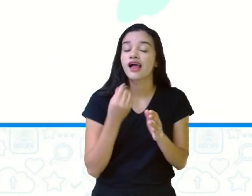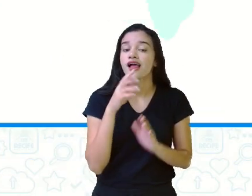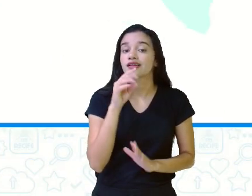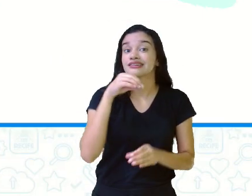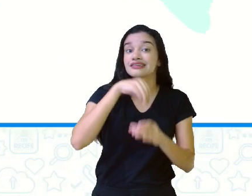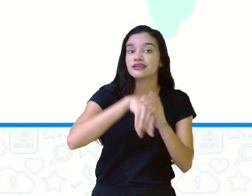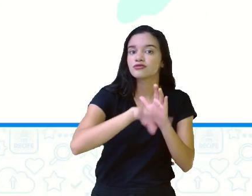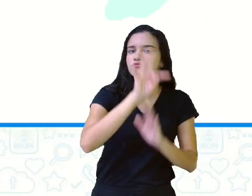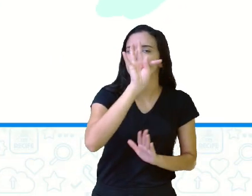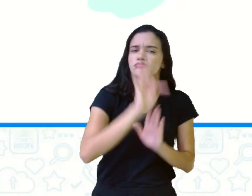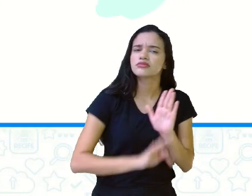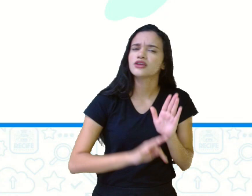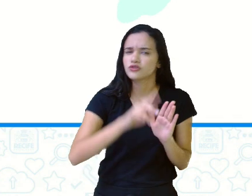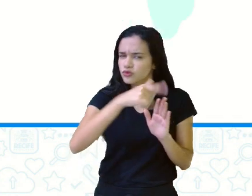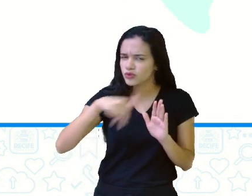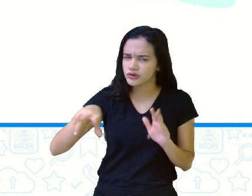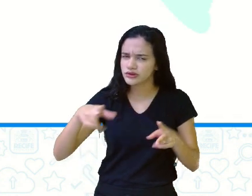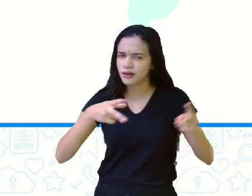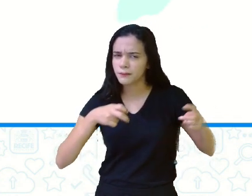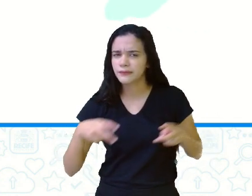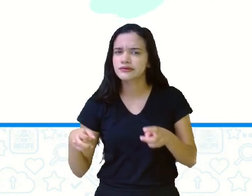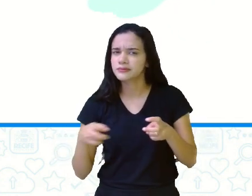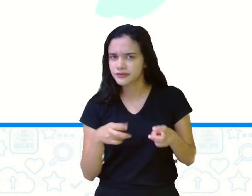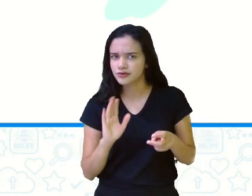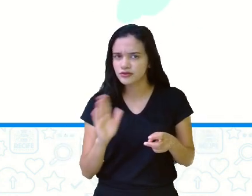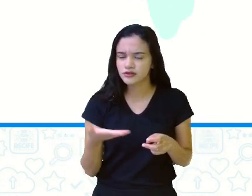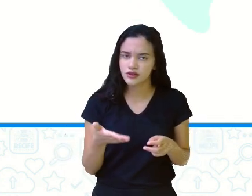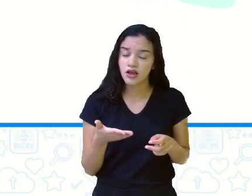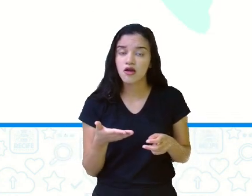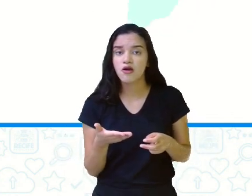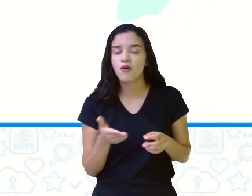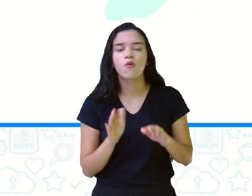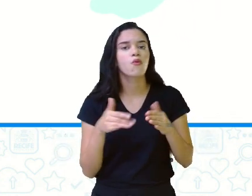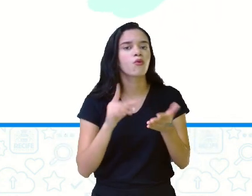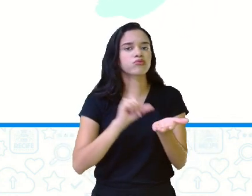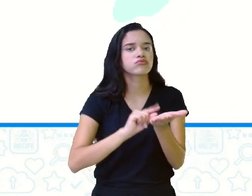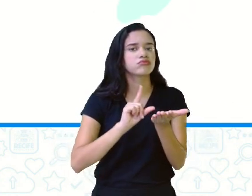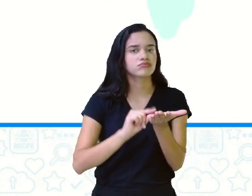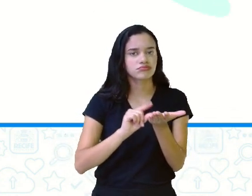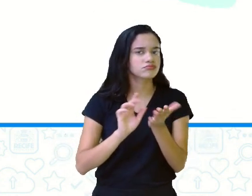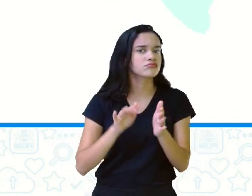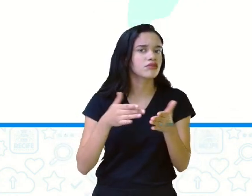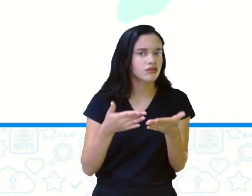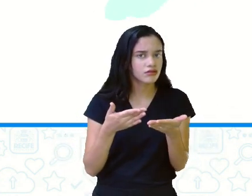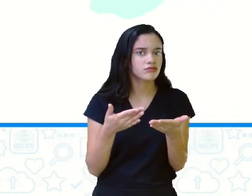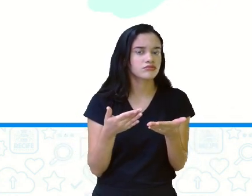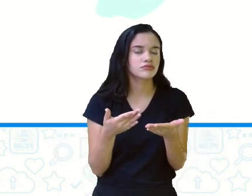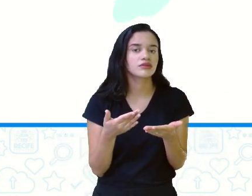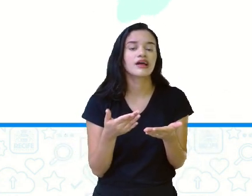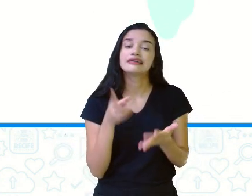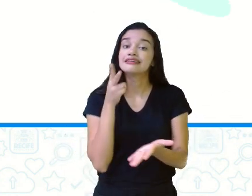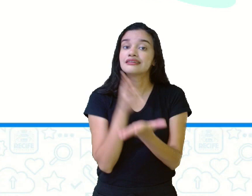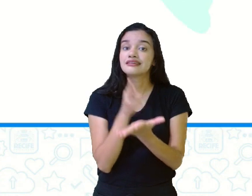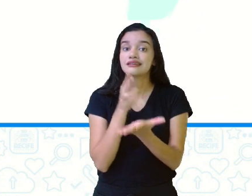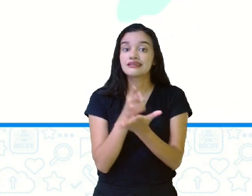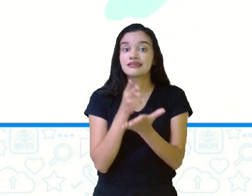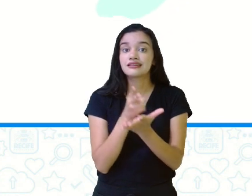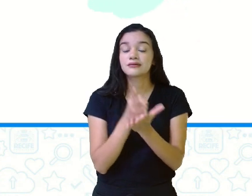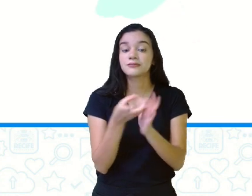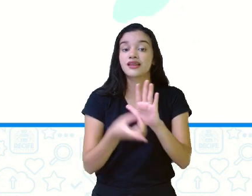trecho aí, você já identificou quais são os artigos aí que eles estão aí, eles sempre aí